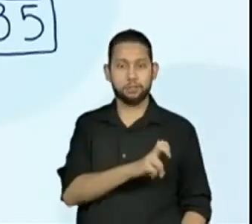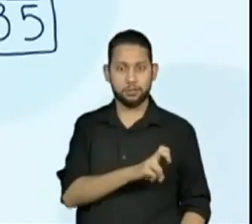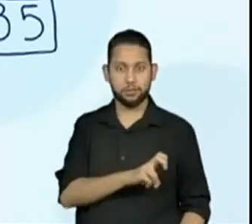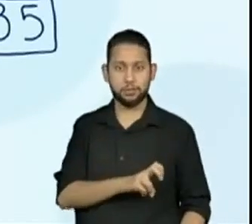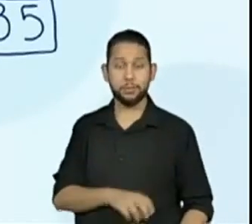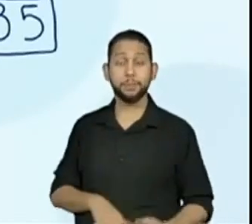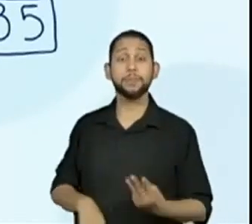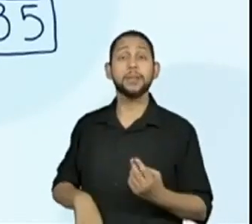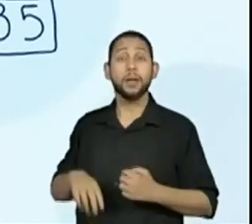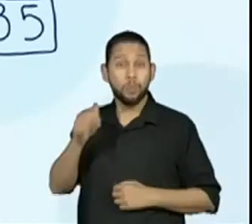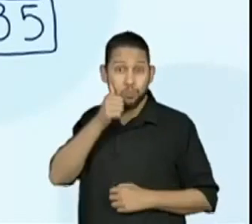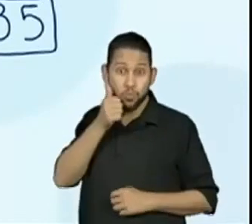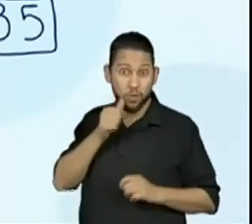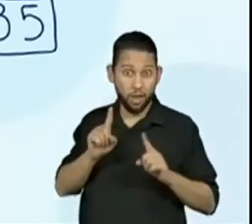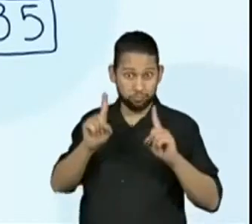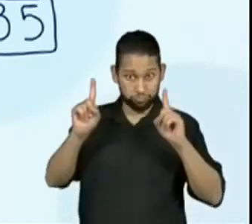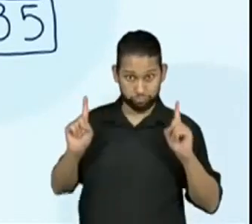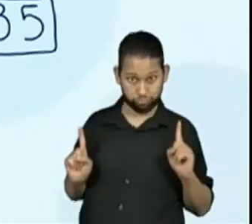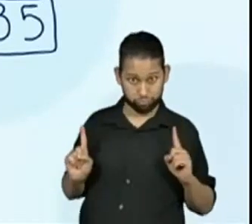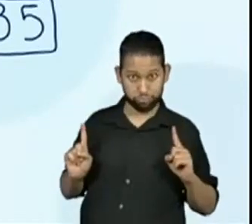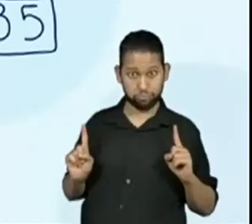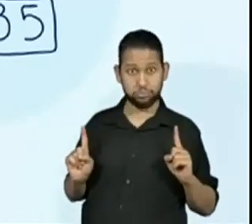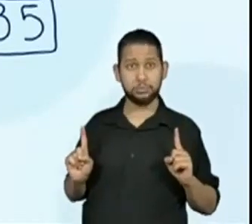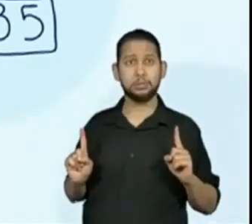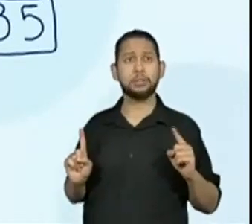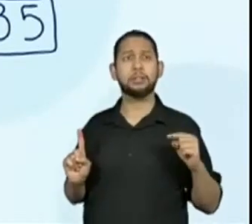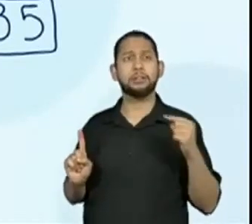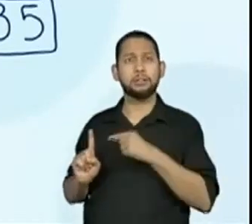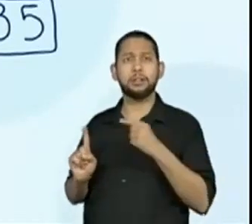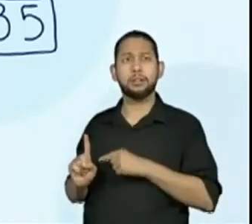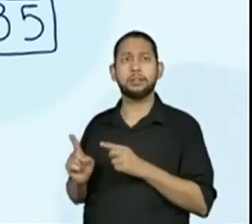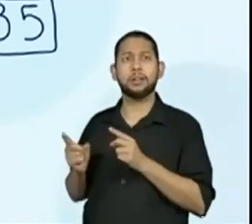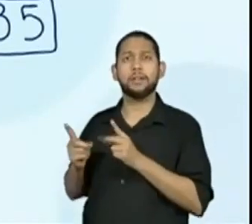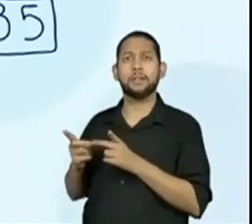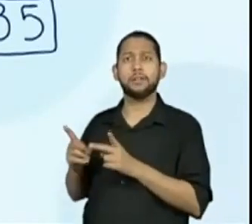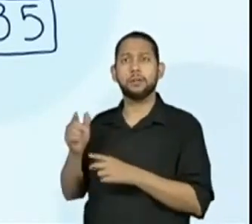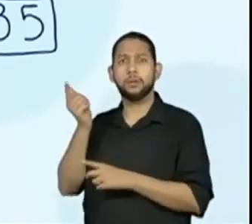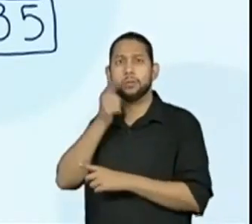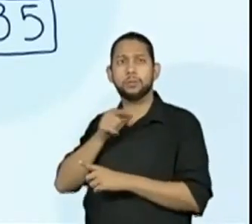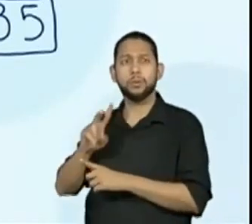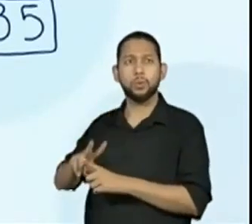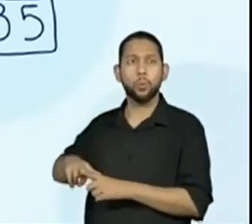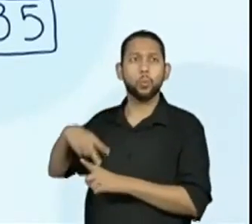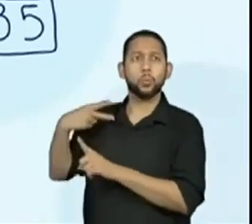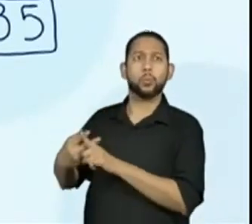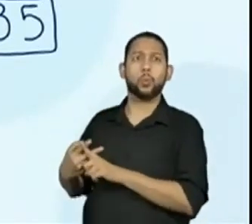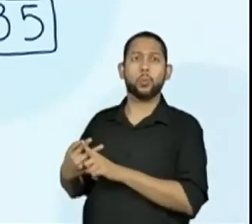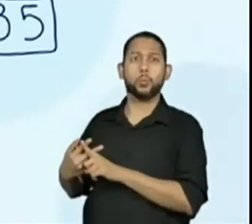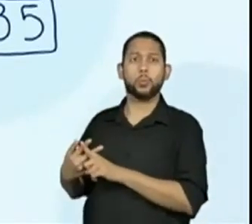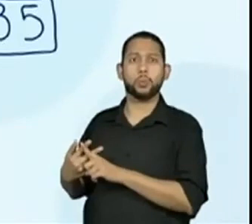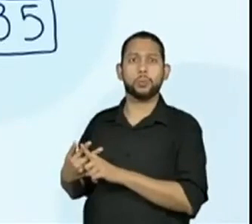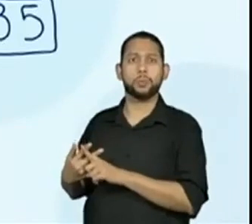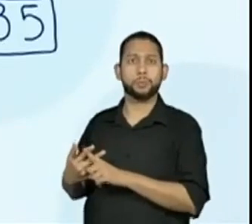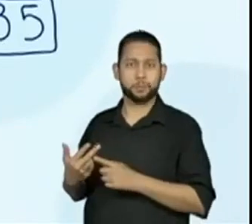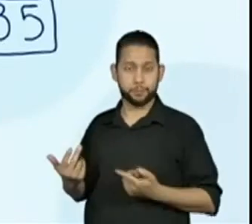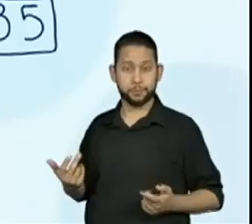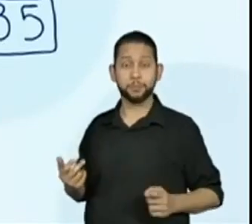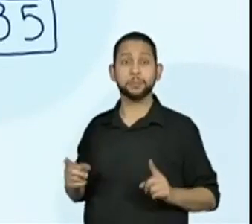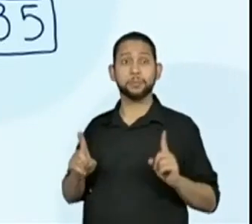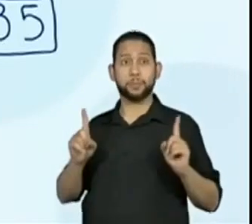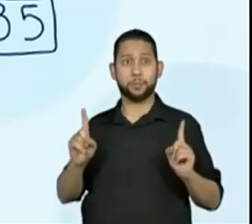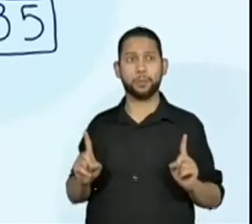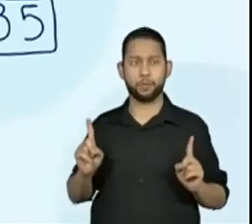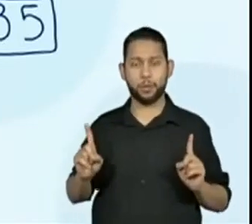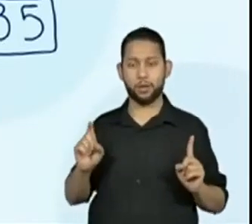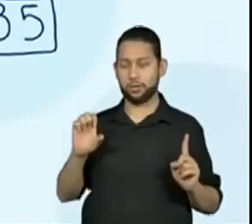dobro. Então, vamos entender isso. Eu tenho 3 partes de 35. Portanto, vamos lá. Solange.